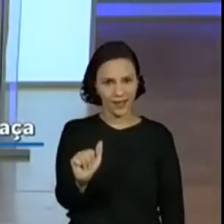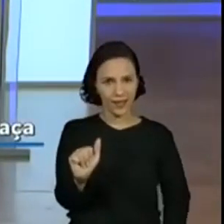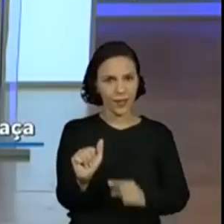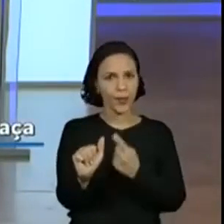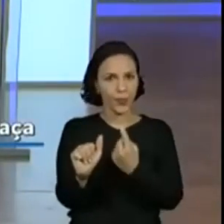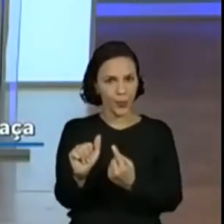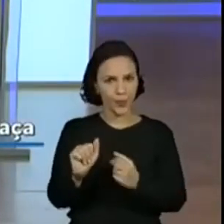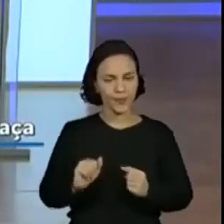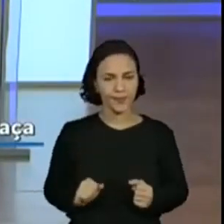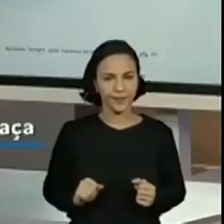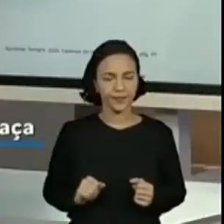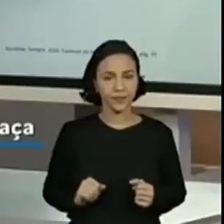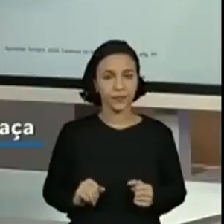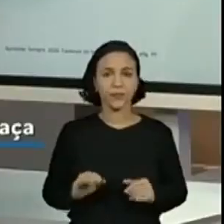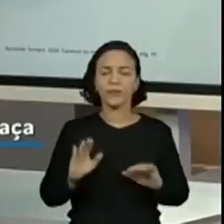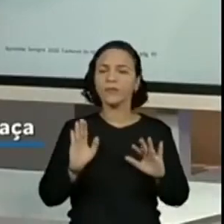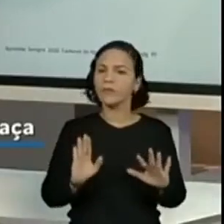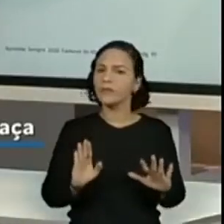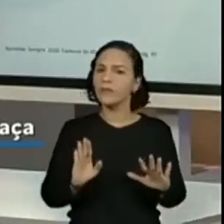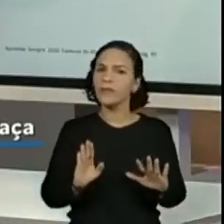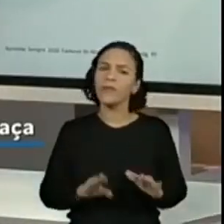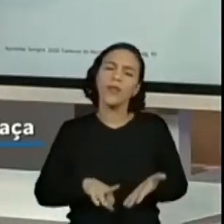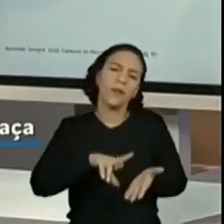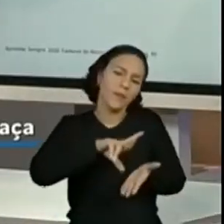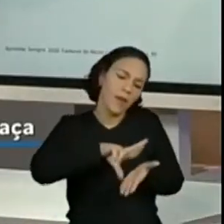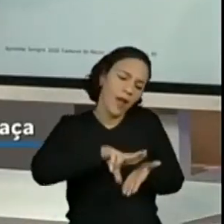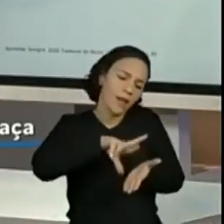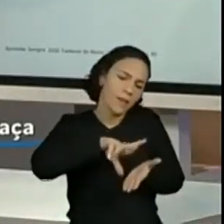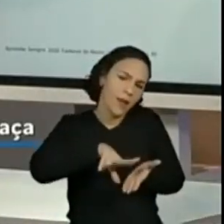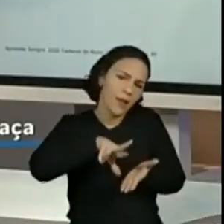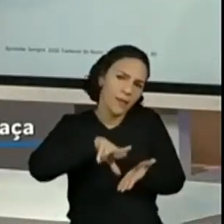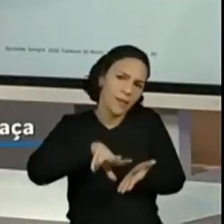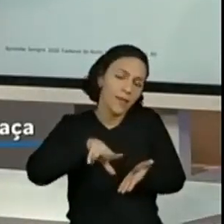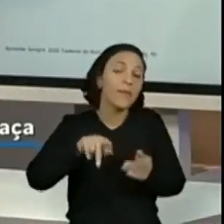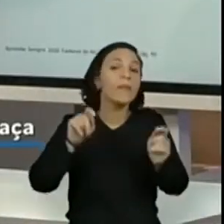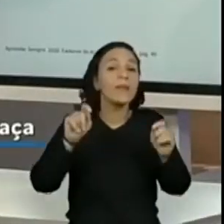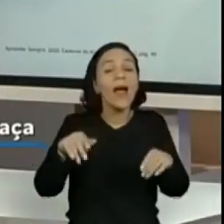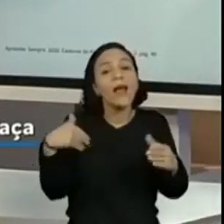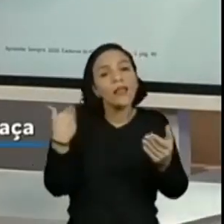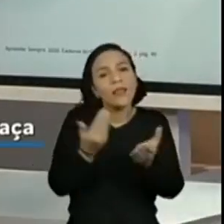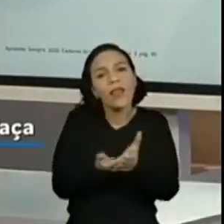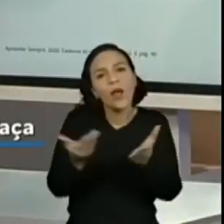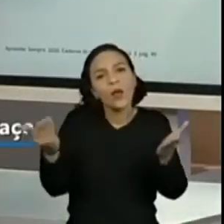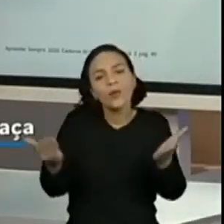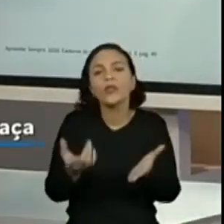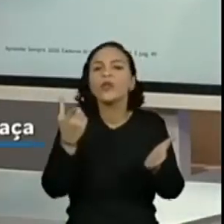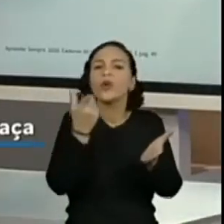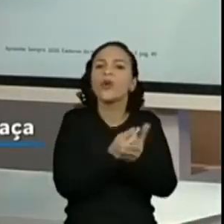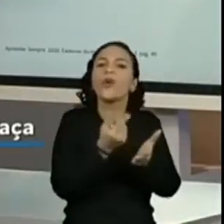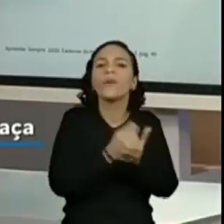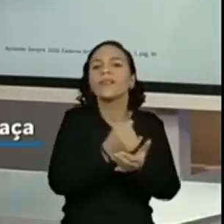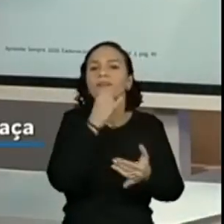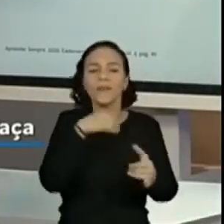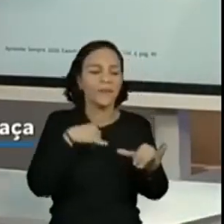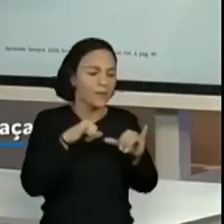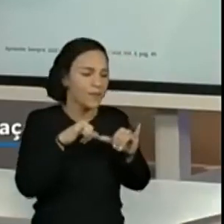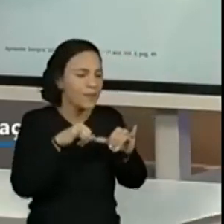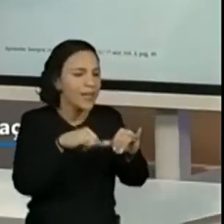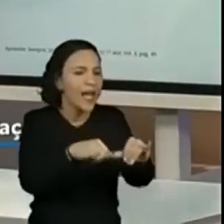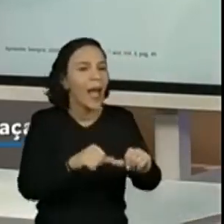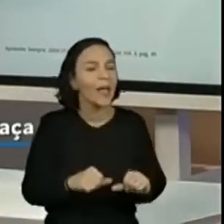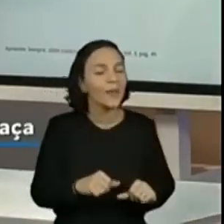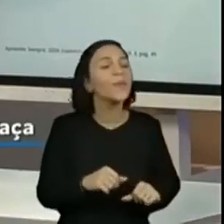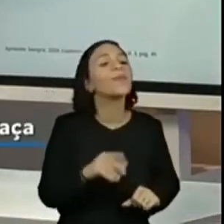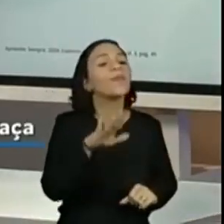Existem muitas coisas que a gente ainda compra por dúzia. Apesar da maioria dos lugares aí hoje